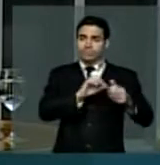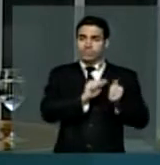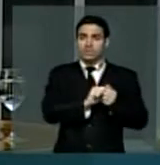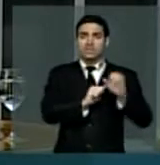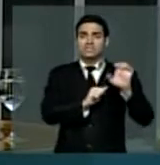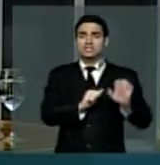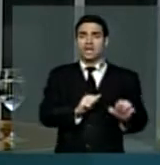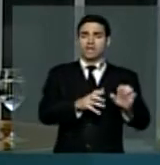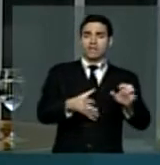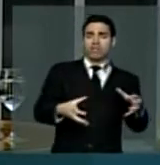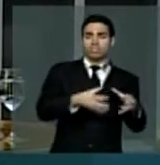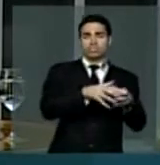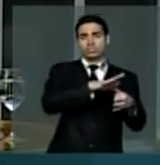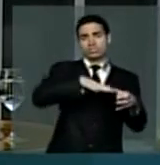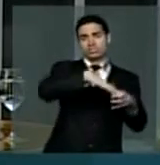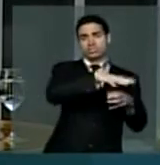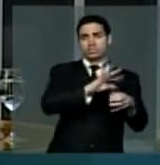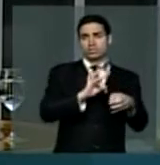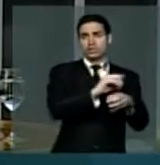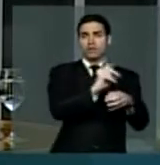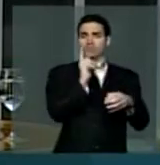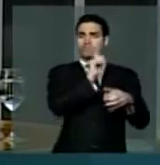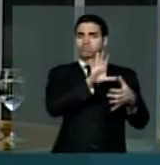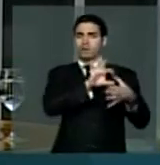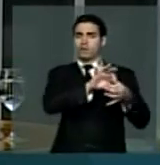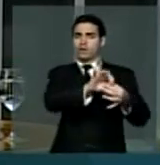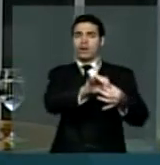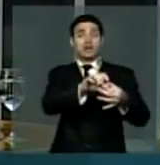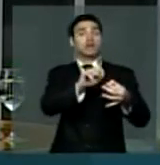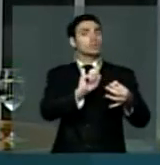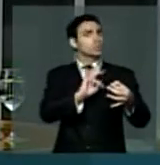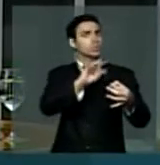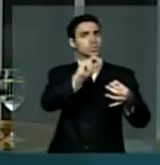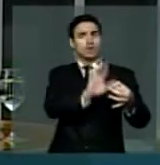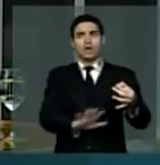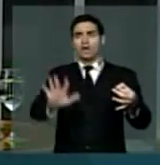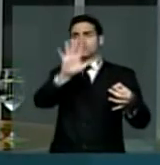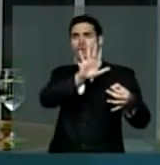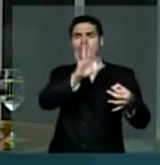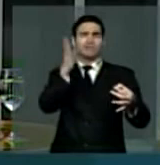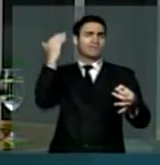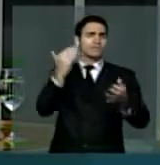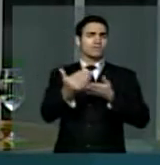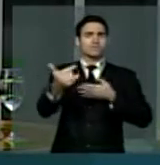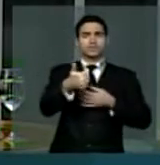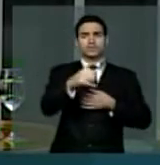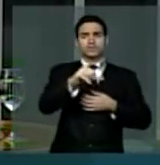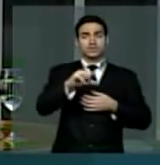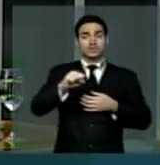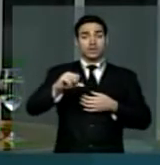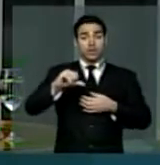tradicional aliança que construímos a nível nacional a partir de 1989.